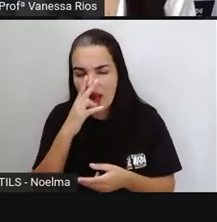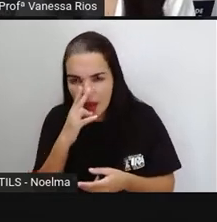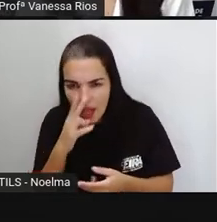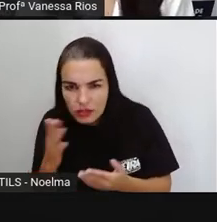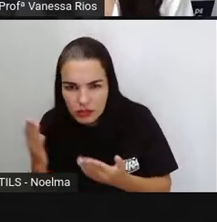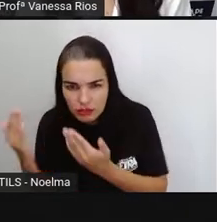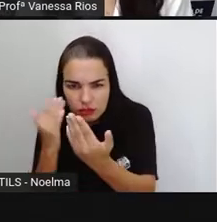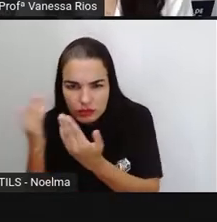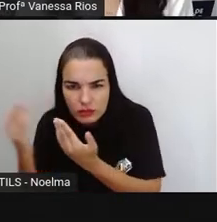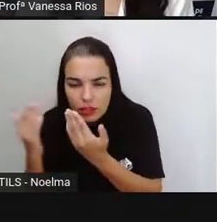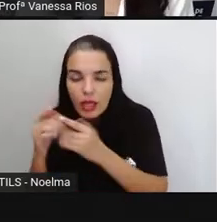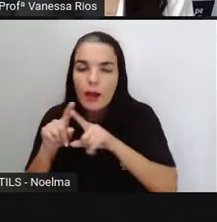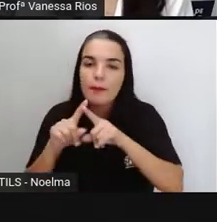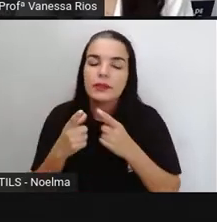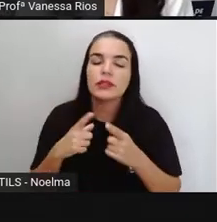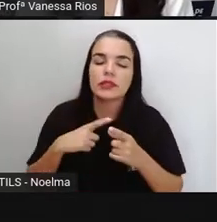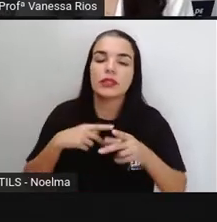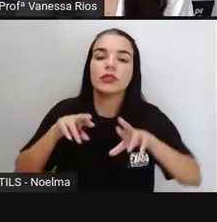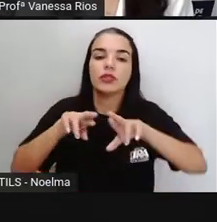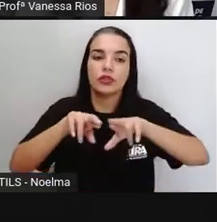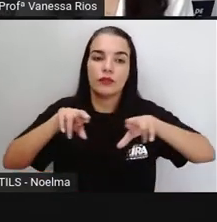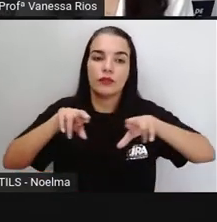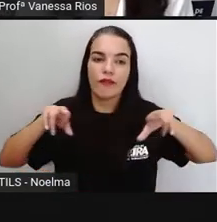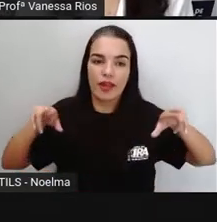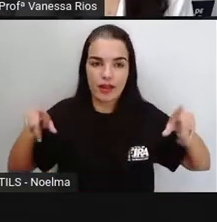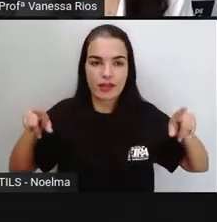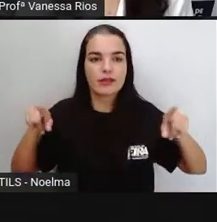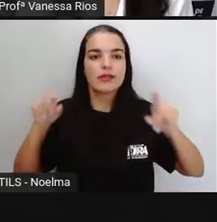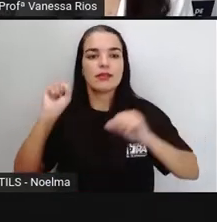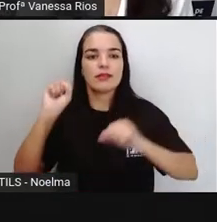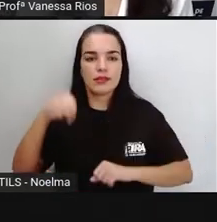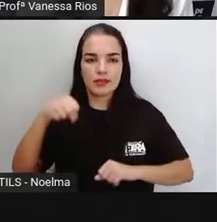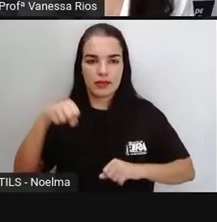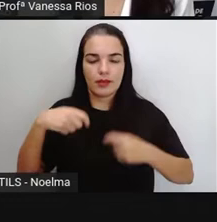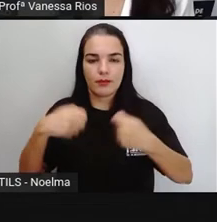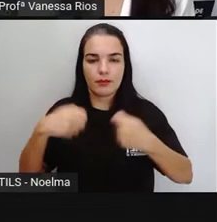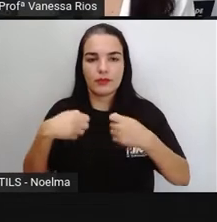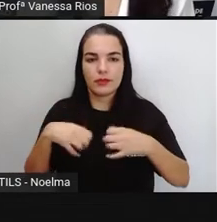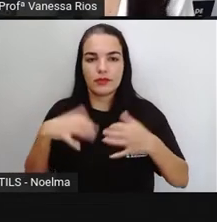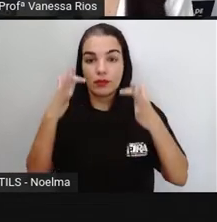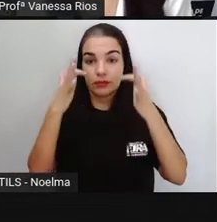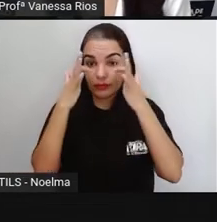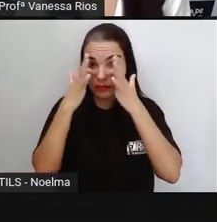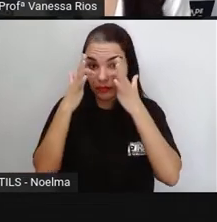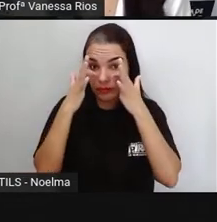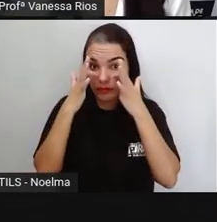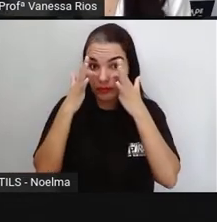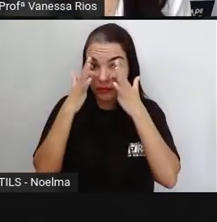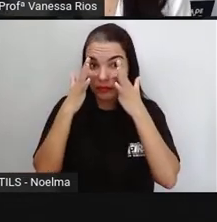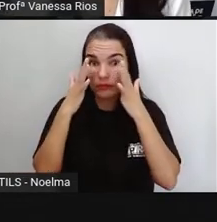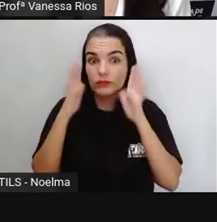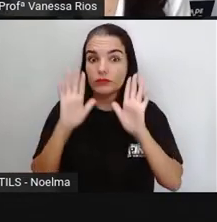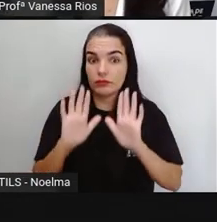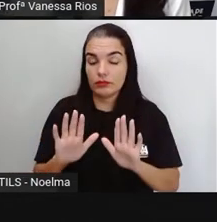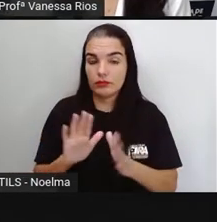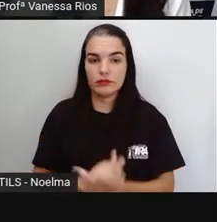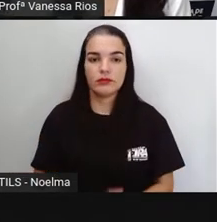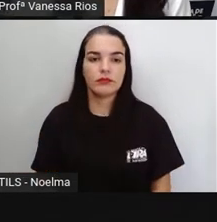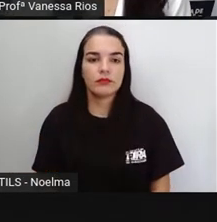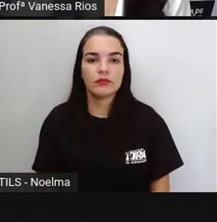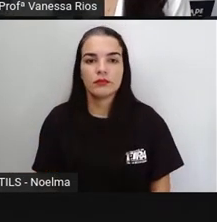existem diferenças que precisam ser observadas quando comparar um gênero textual com o outro.